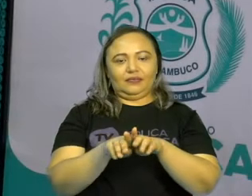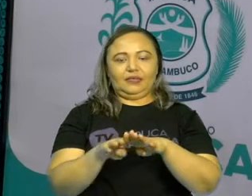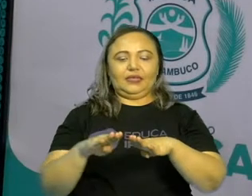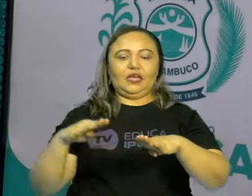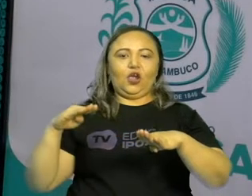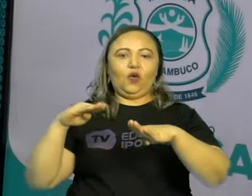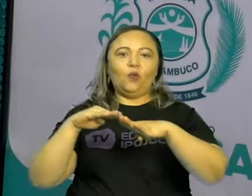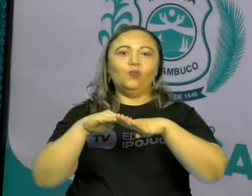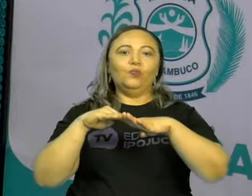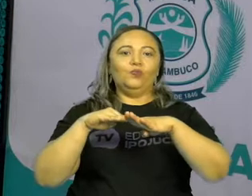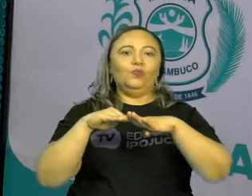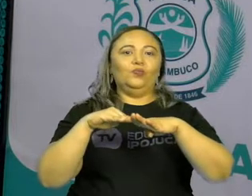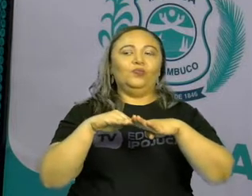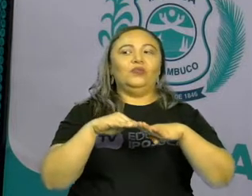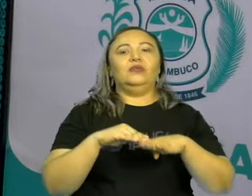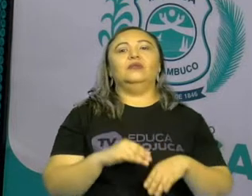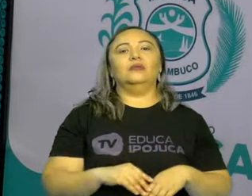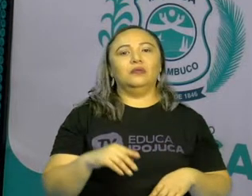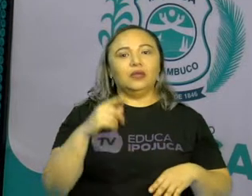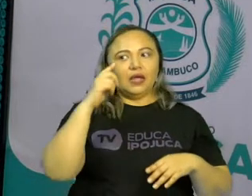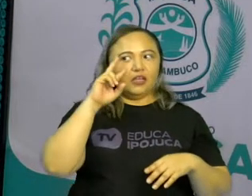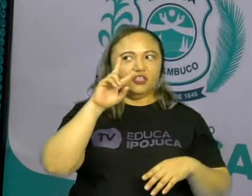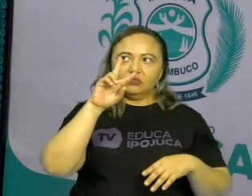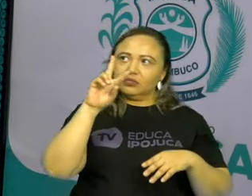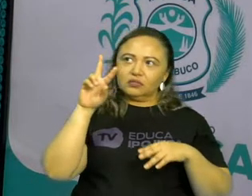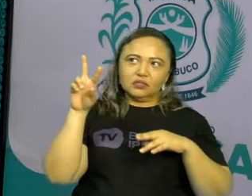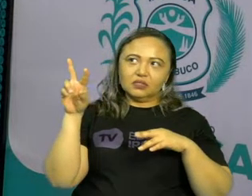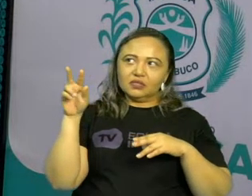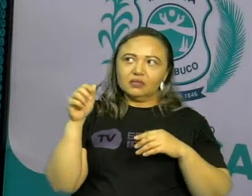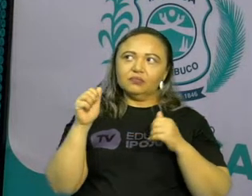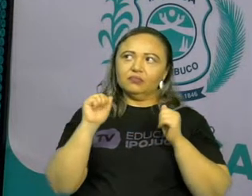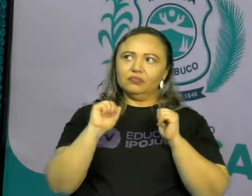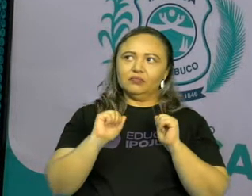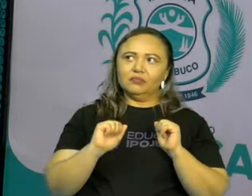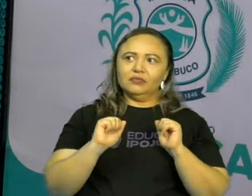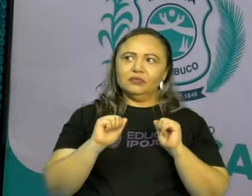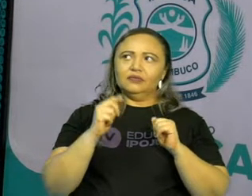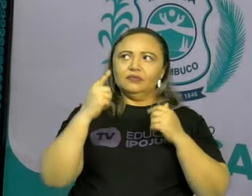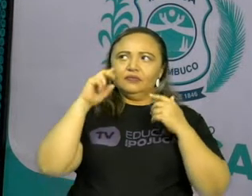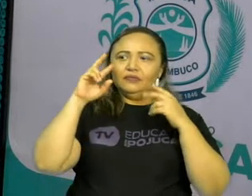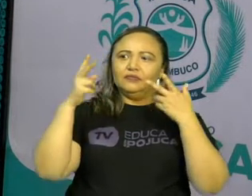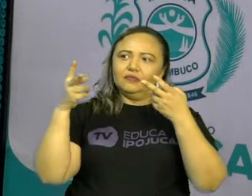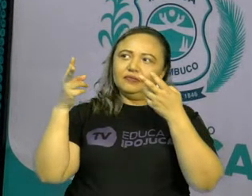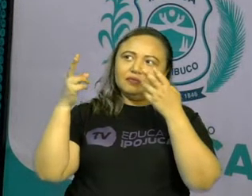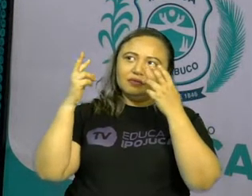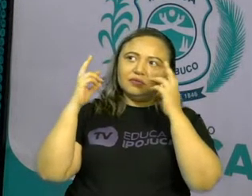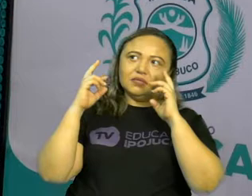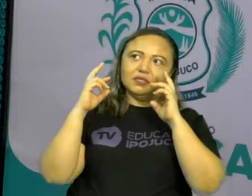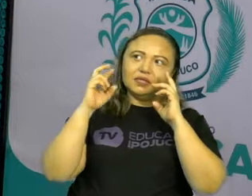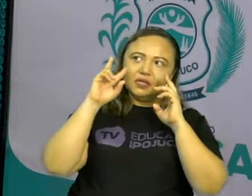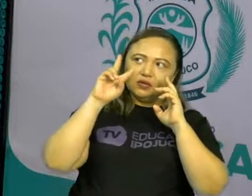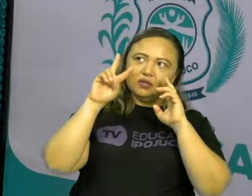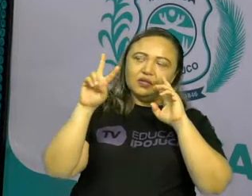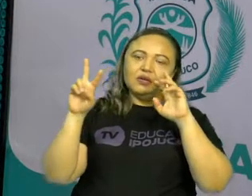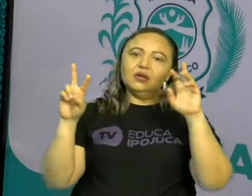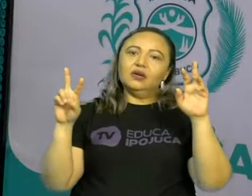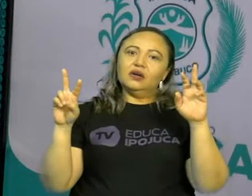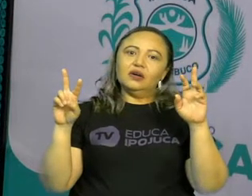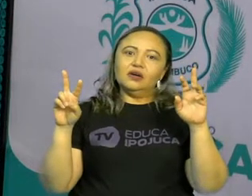As artes visuais são aquelas que podemos apreciar através do olhar,